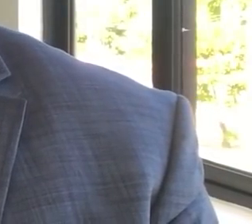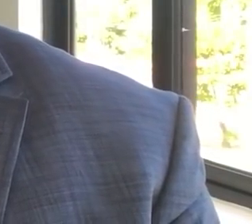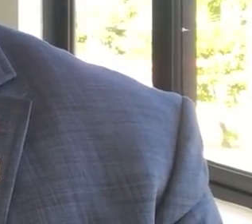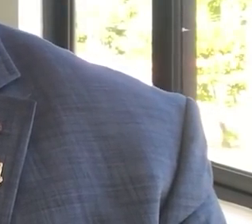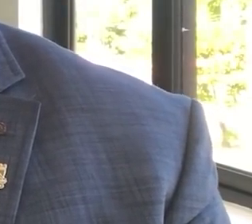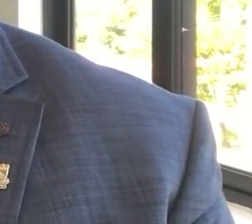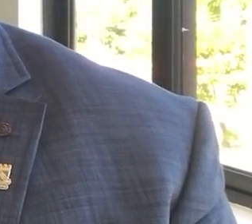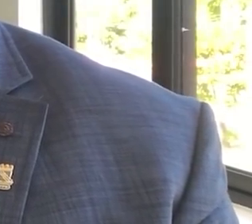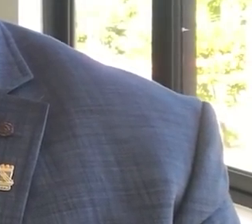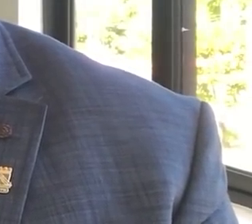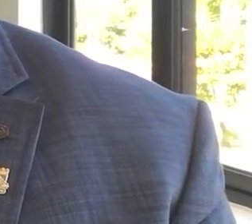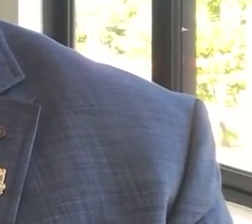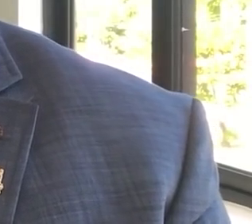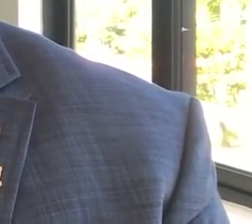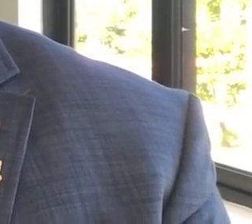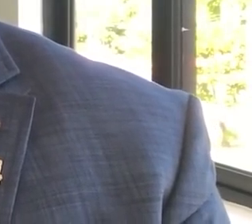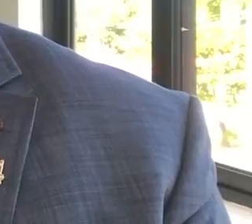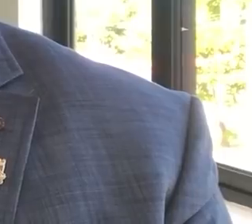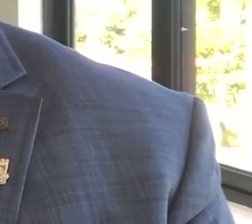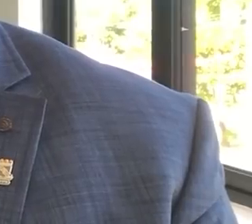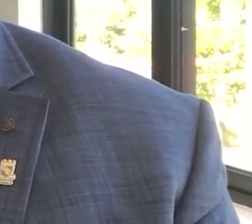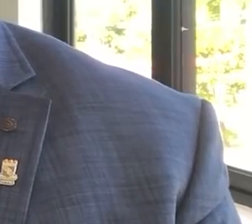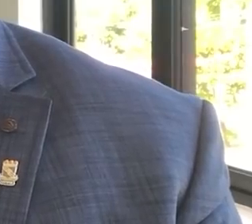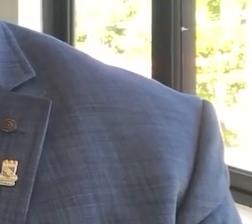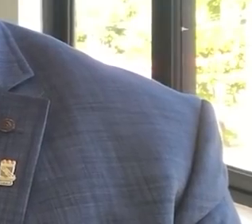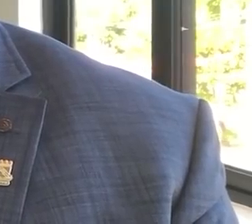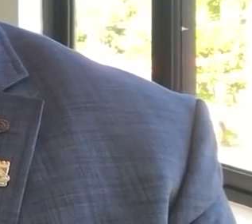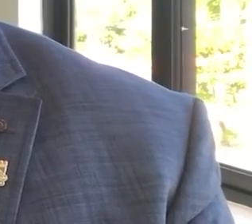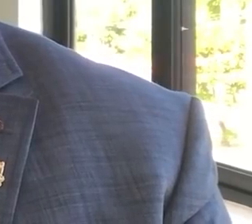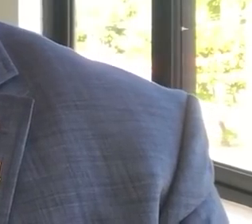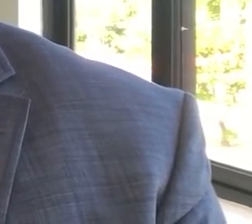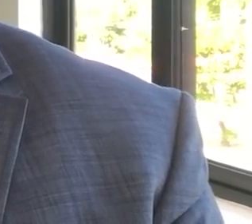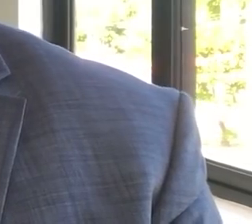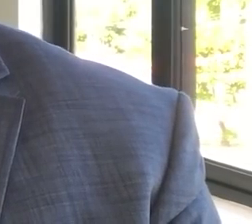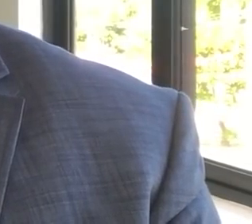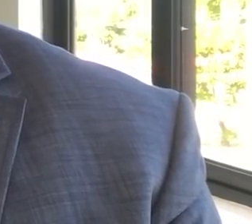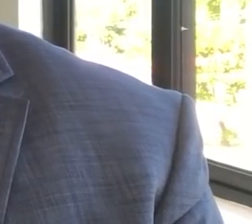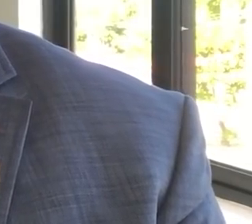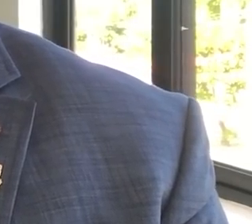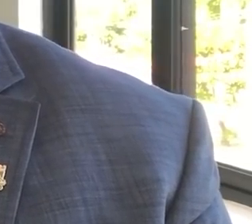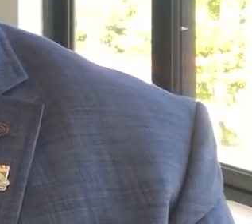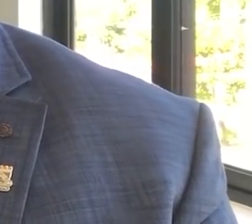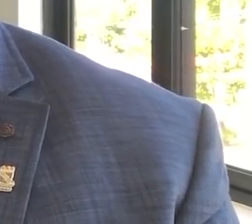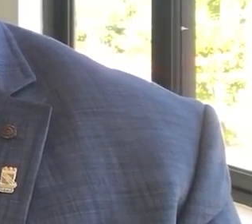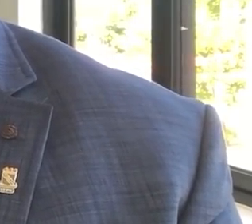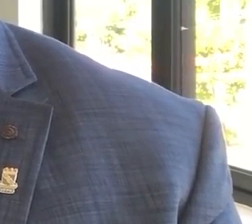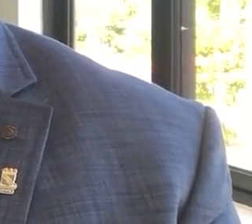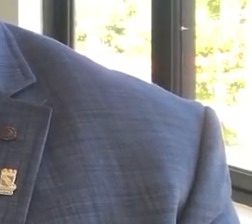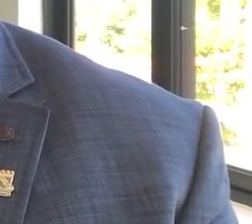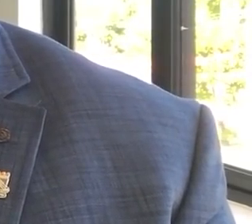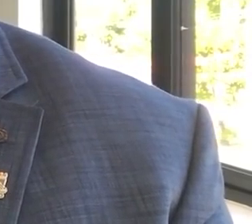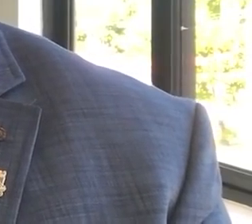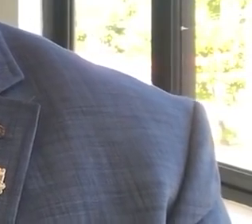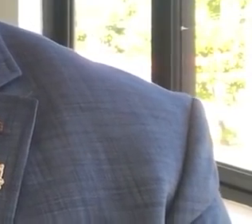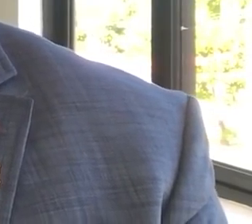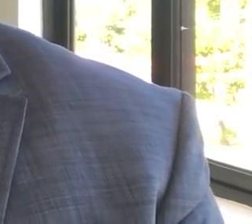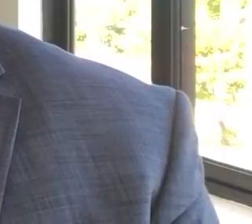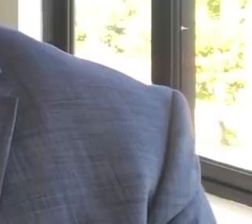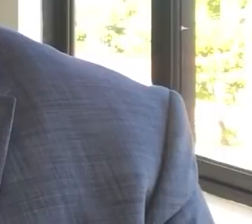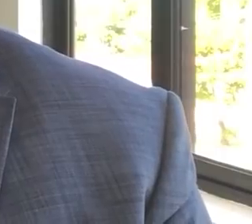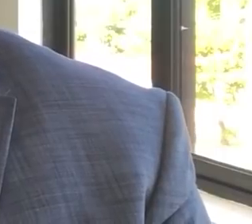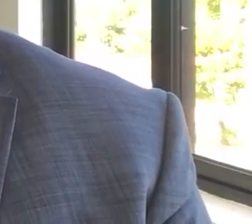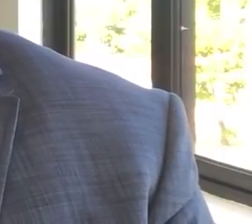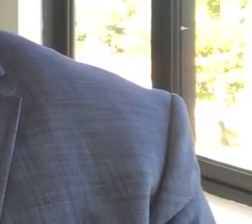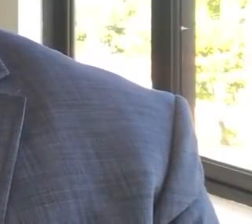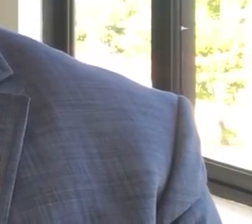Laboratório de Aplicação Vídeo Digital, sob coordenação do nosso querido professor Guido Lemos, esteve à frente da proposta, que